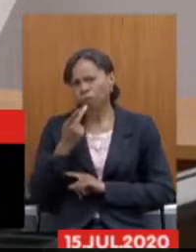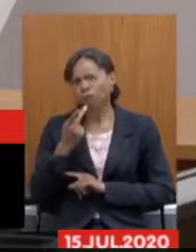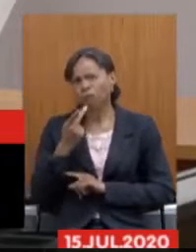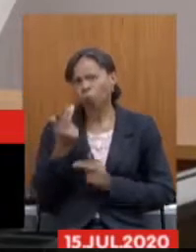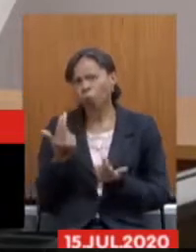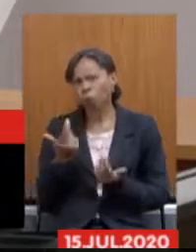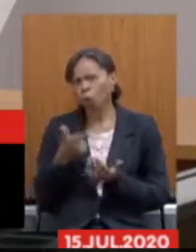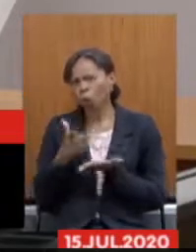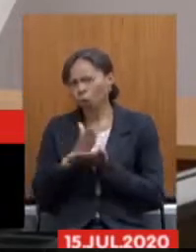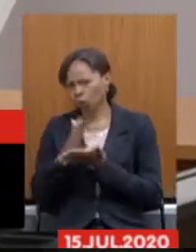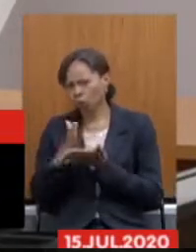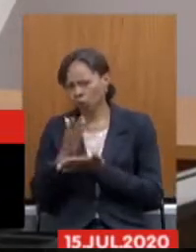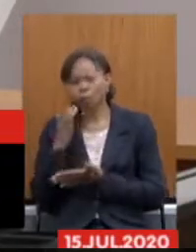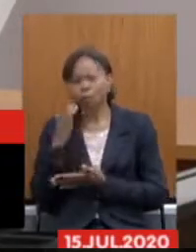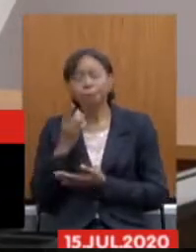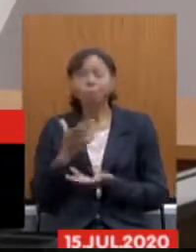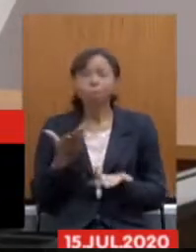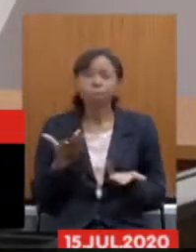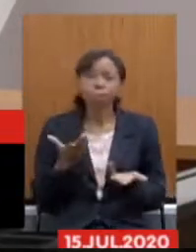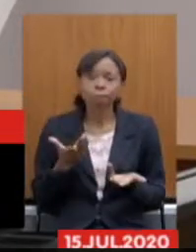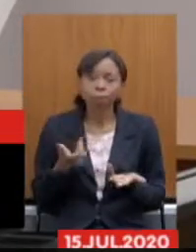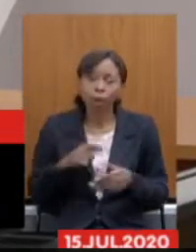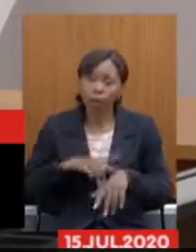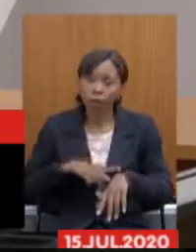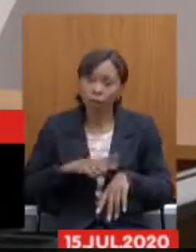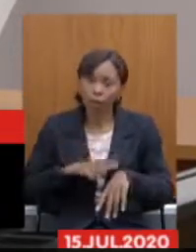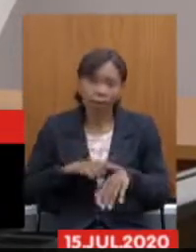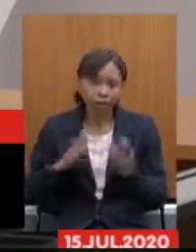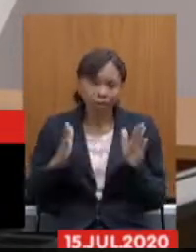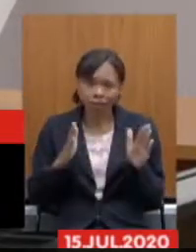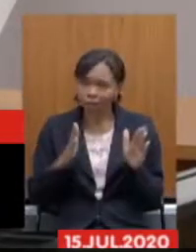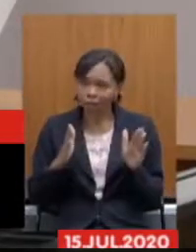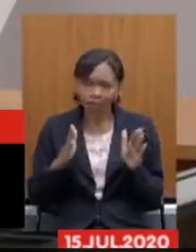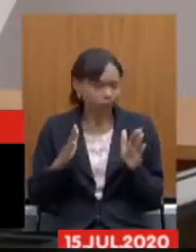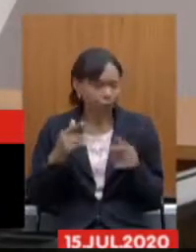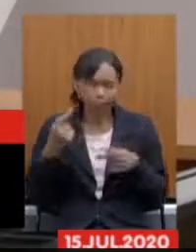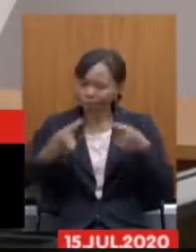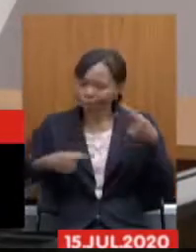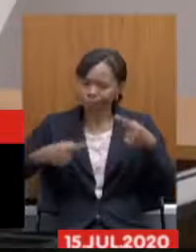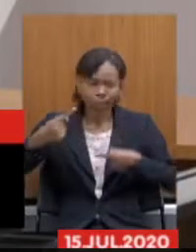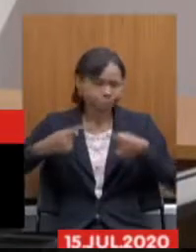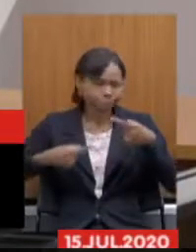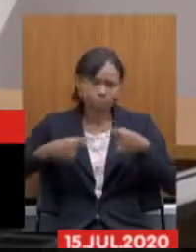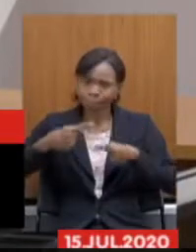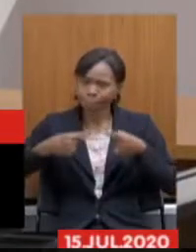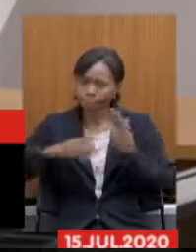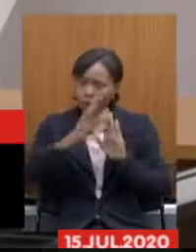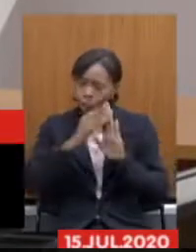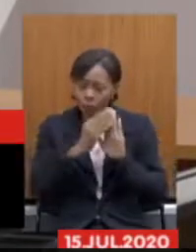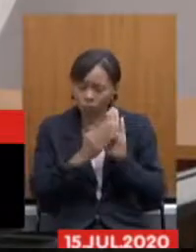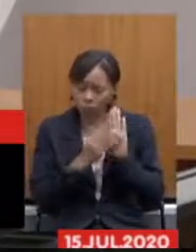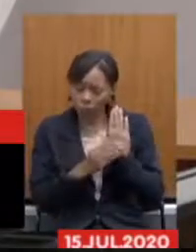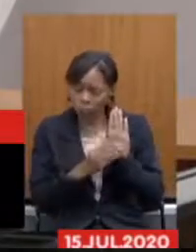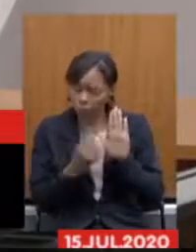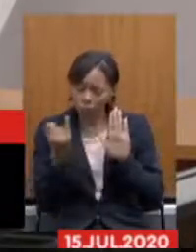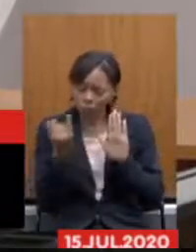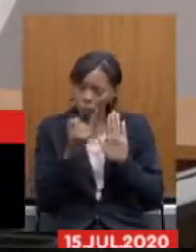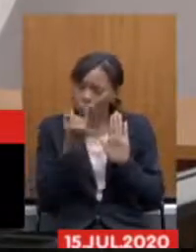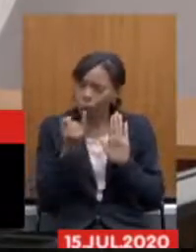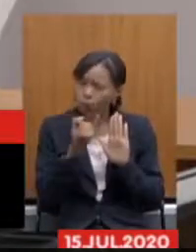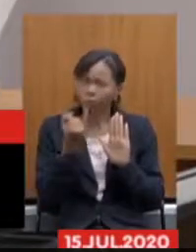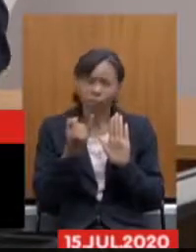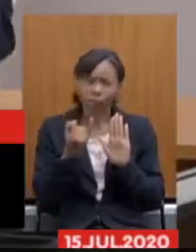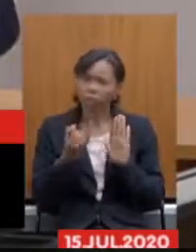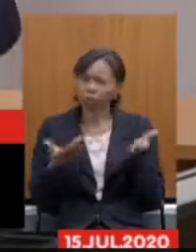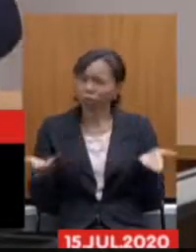deputados não é momento de nós discutirmos e debatermos uma matéria tão importante tão relevante porque